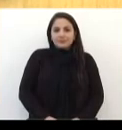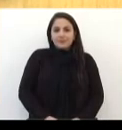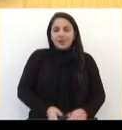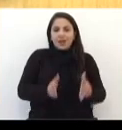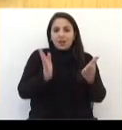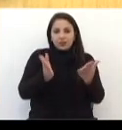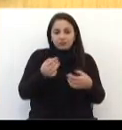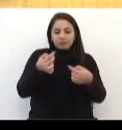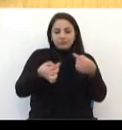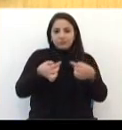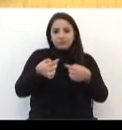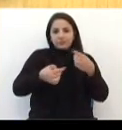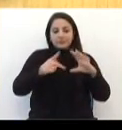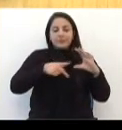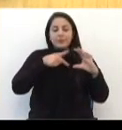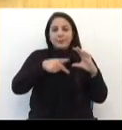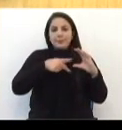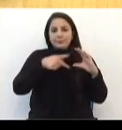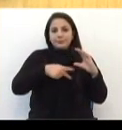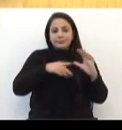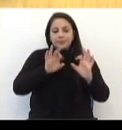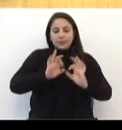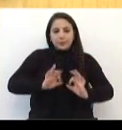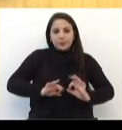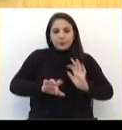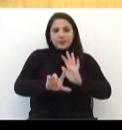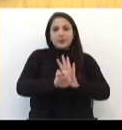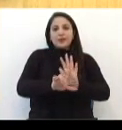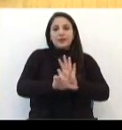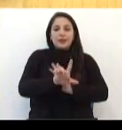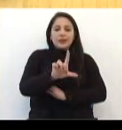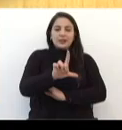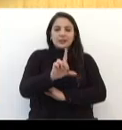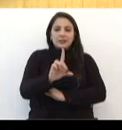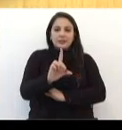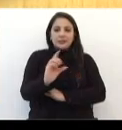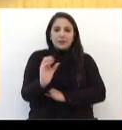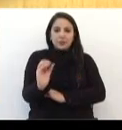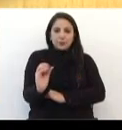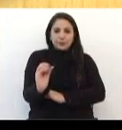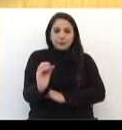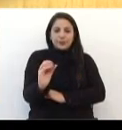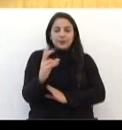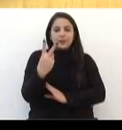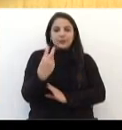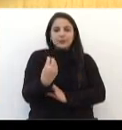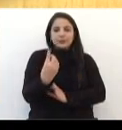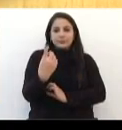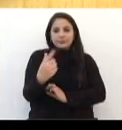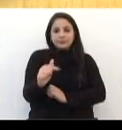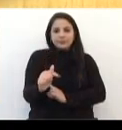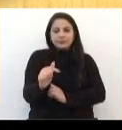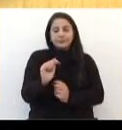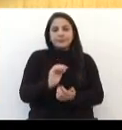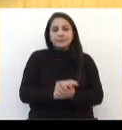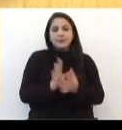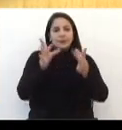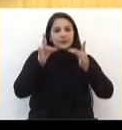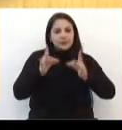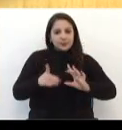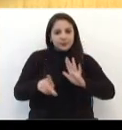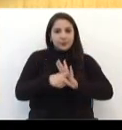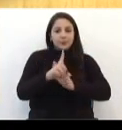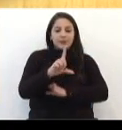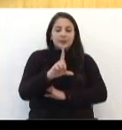Já está tramitando no Legislativo o projeto da Lei das Diretrizes Orçamentárias para 2017. Os